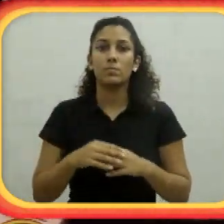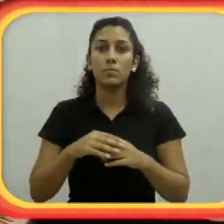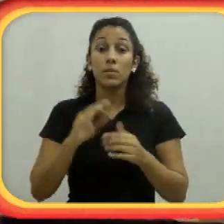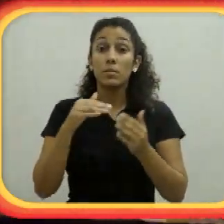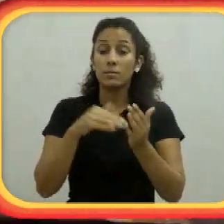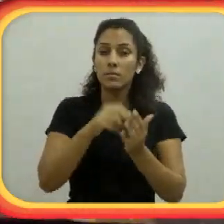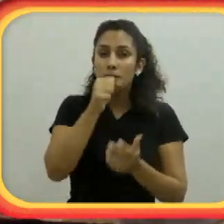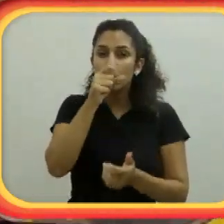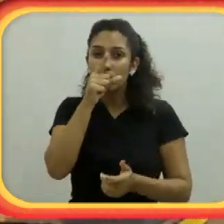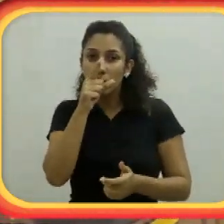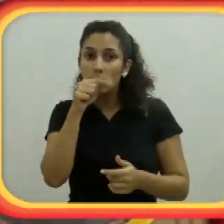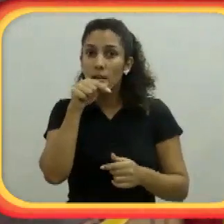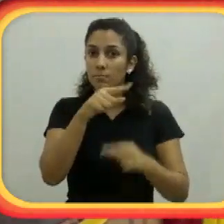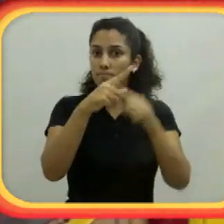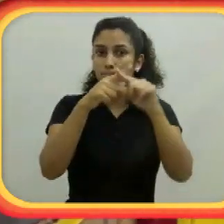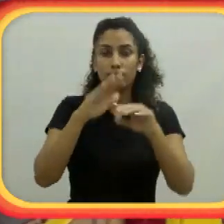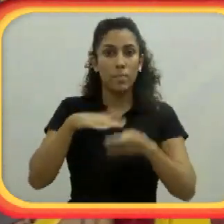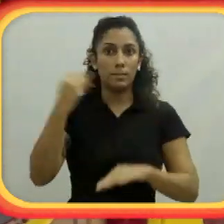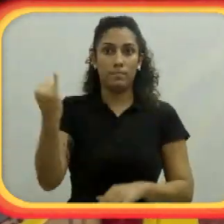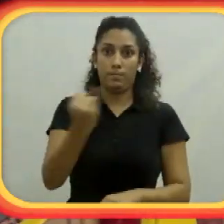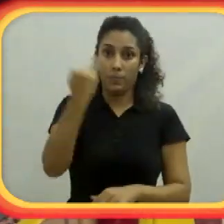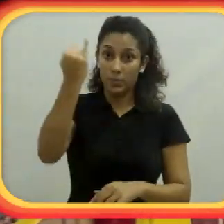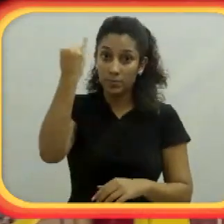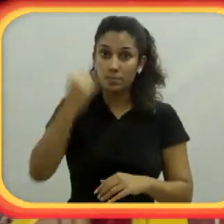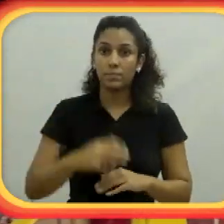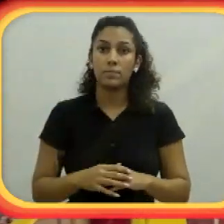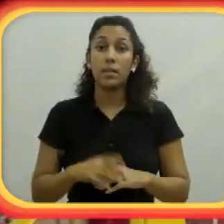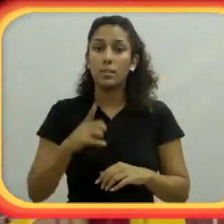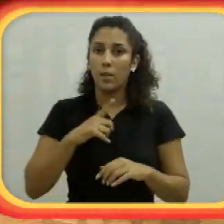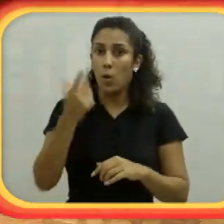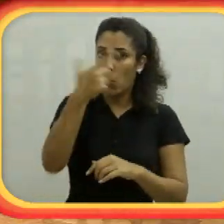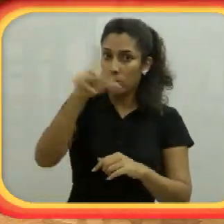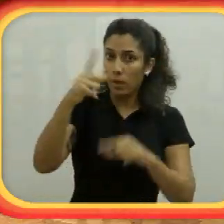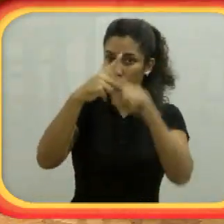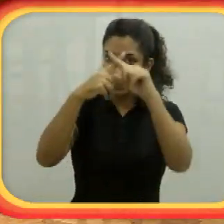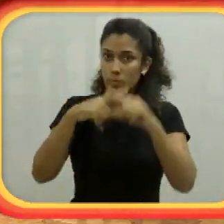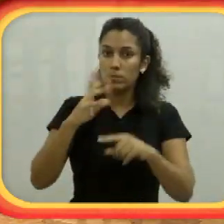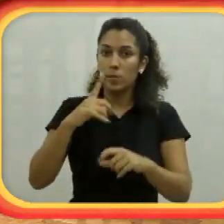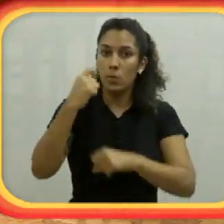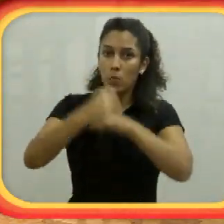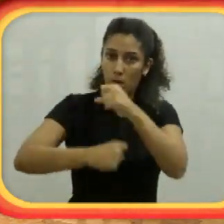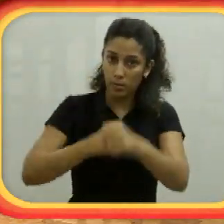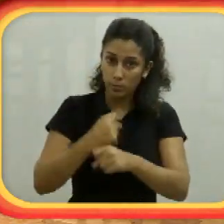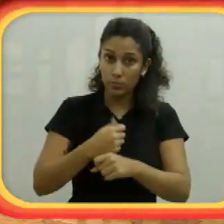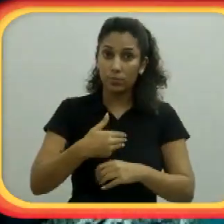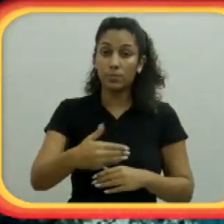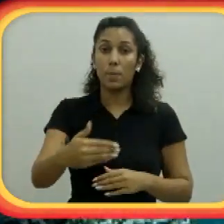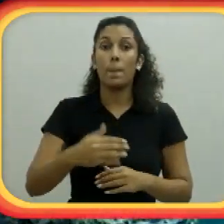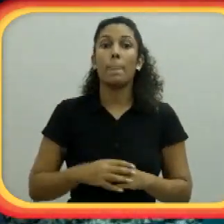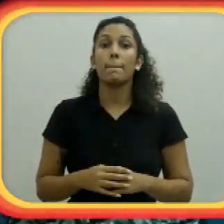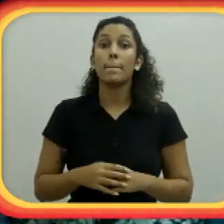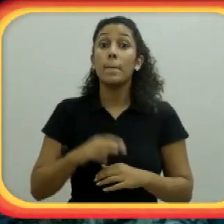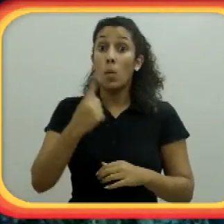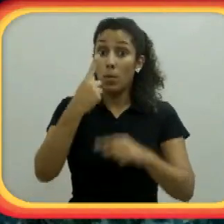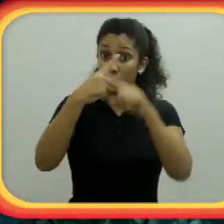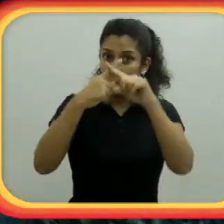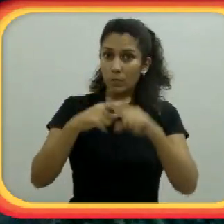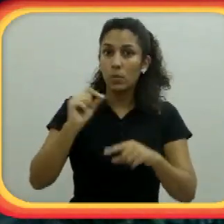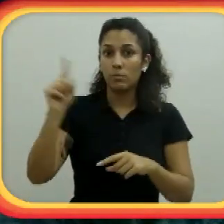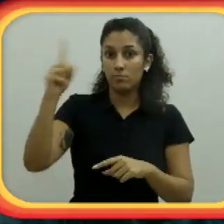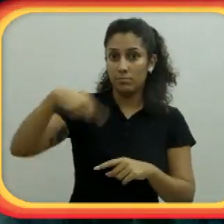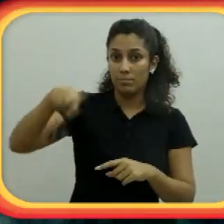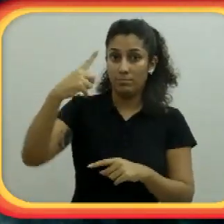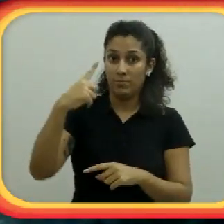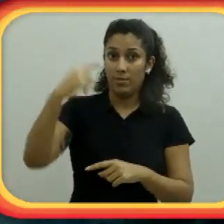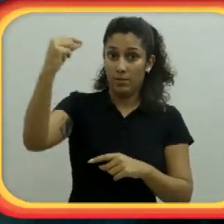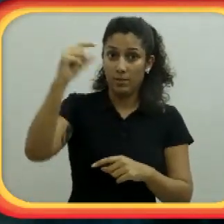seria um campeonato que você registra as imagens no local e você participa daquele campeonato durante aquele